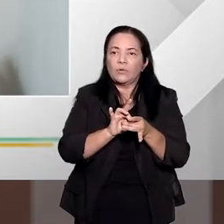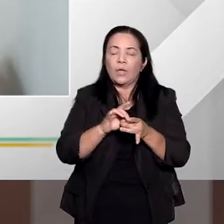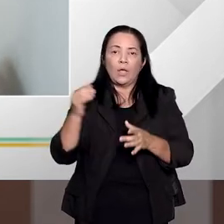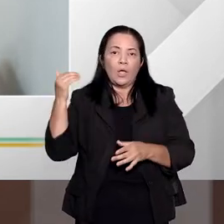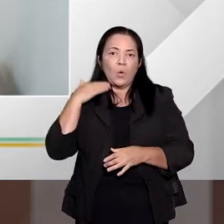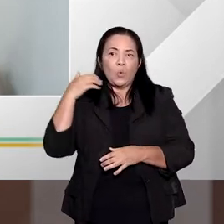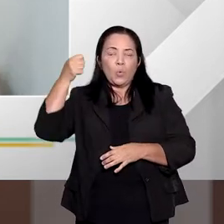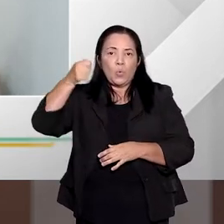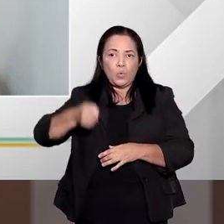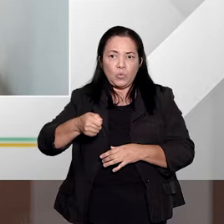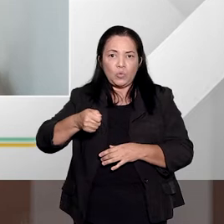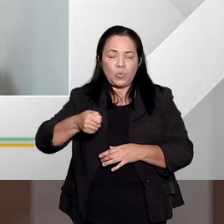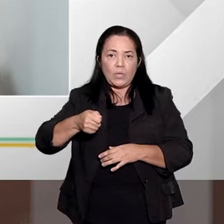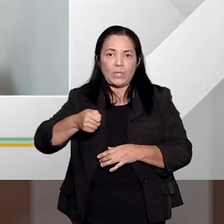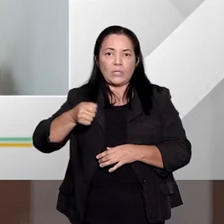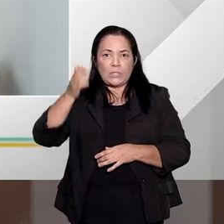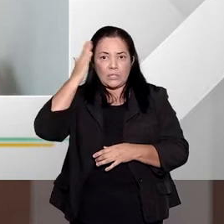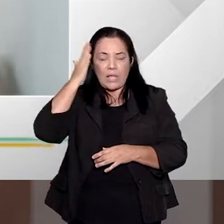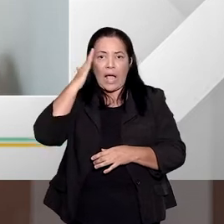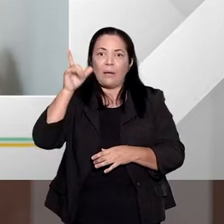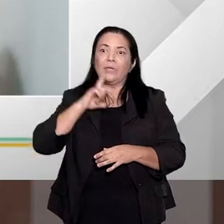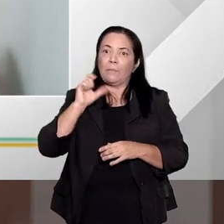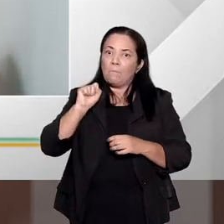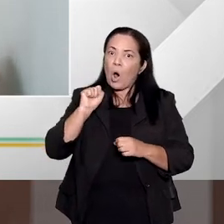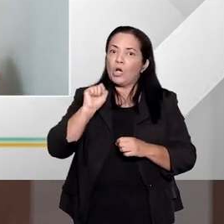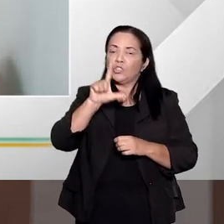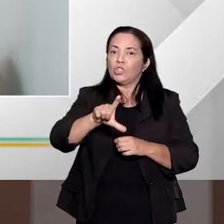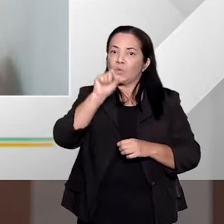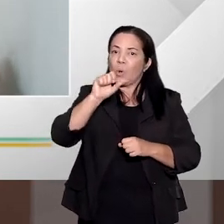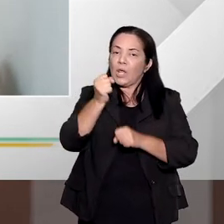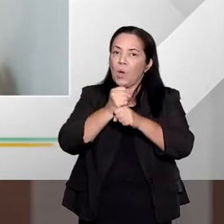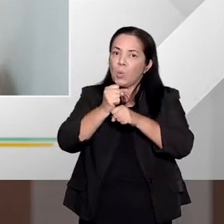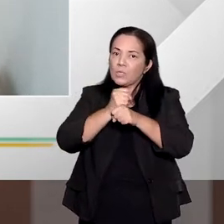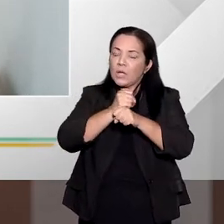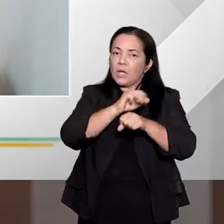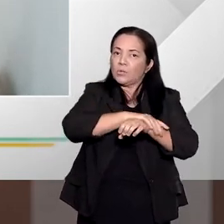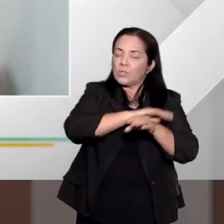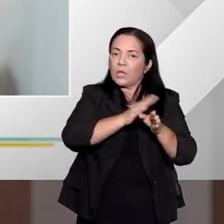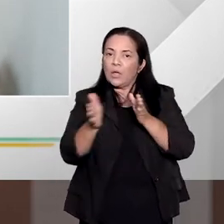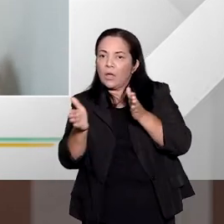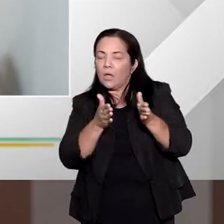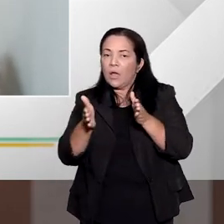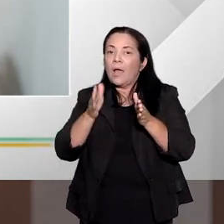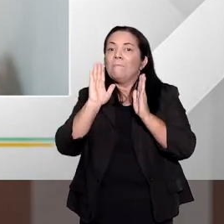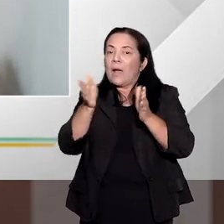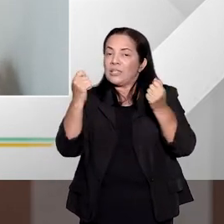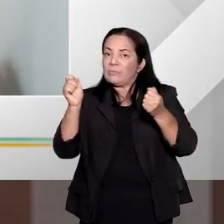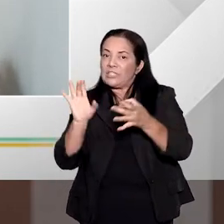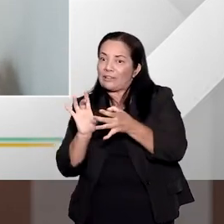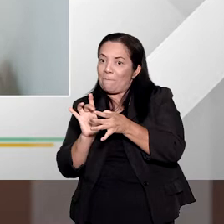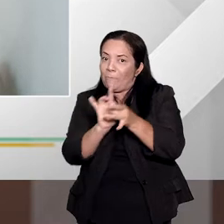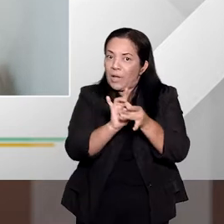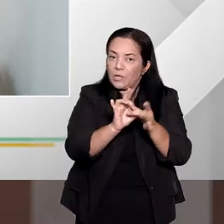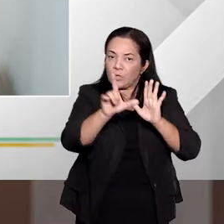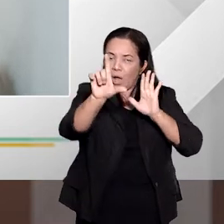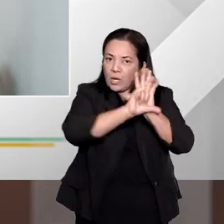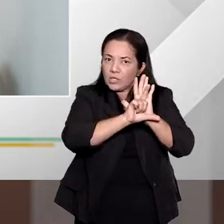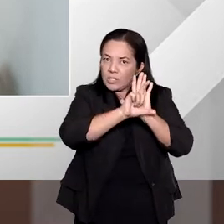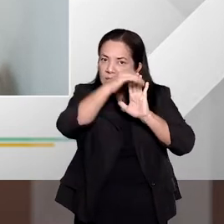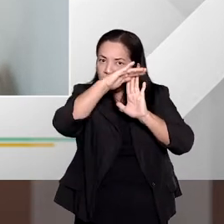juiz tenha certa margem aí de escolha e opinião, ele sempre fica vinculado ao que determina a legislação?